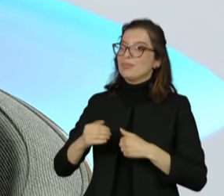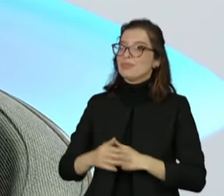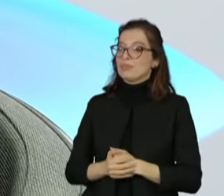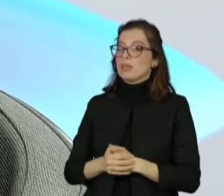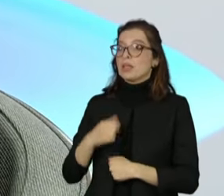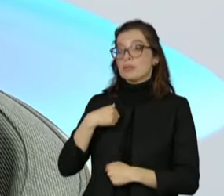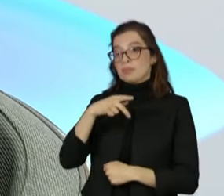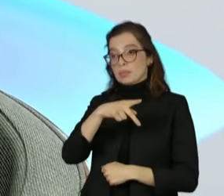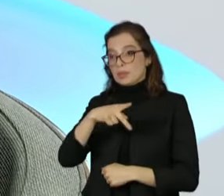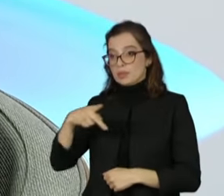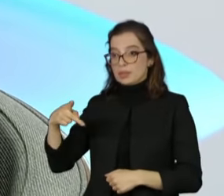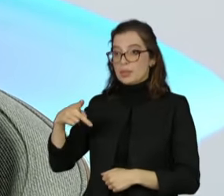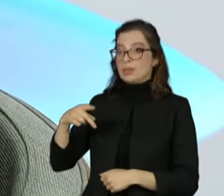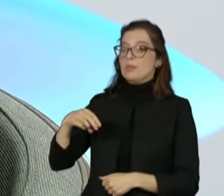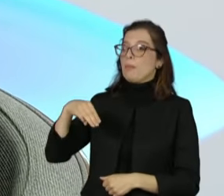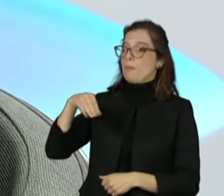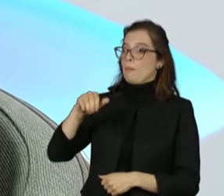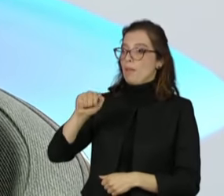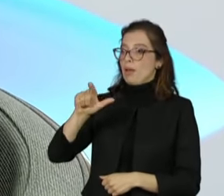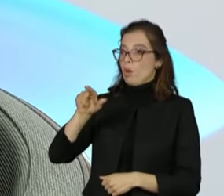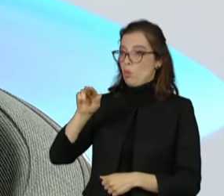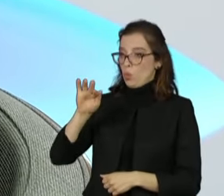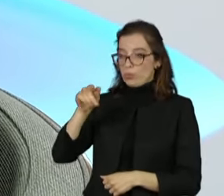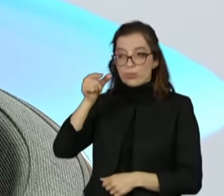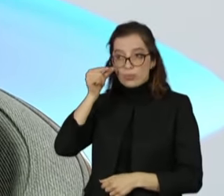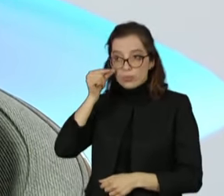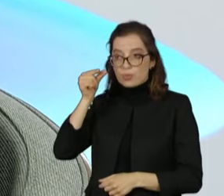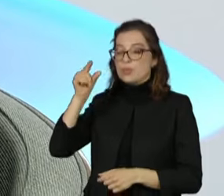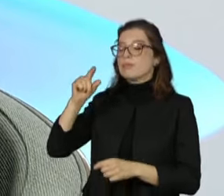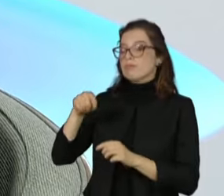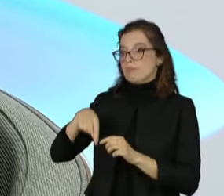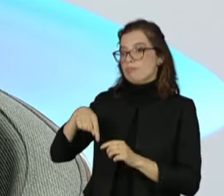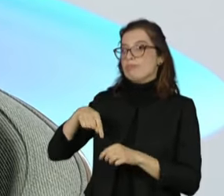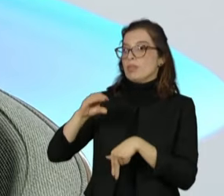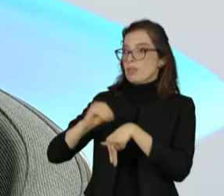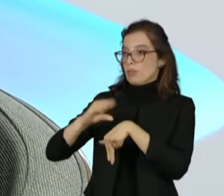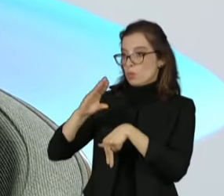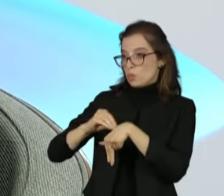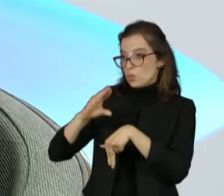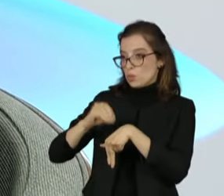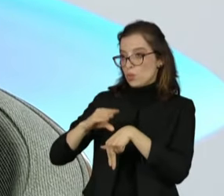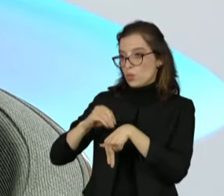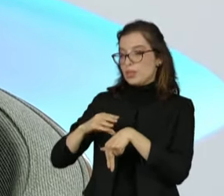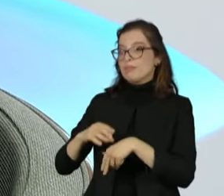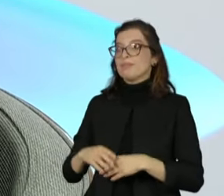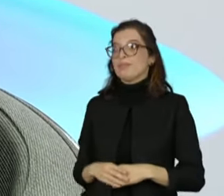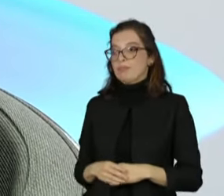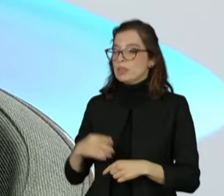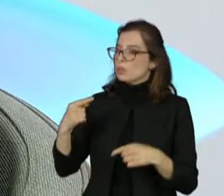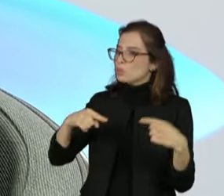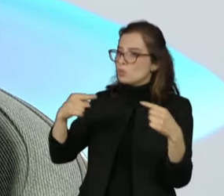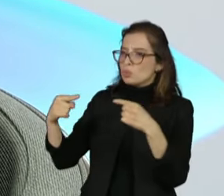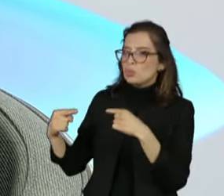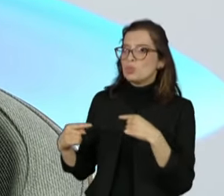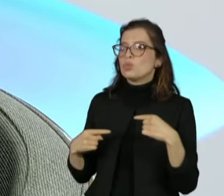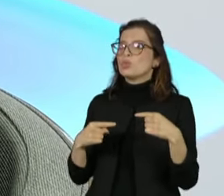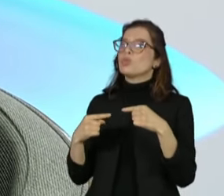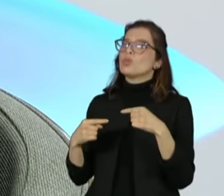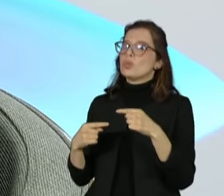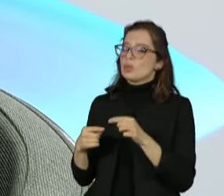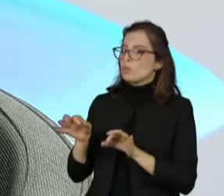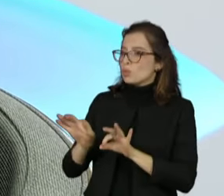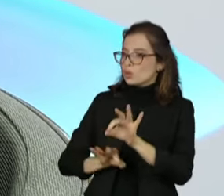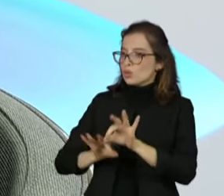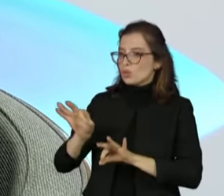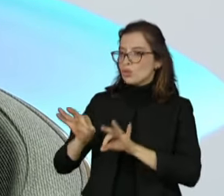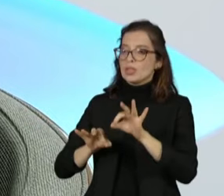Cultura, dá a todos nós, candidatos, de poder debater o Brasil real, apresentar o nosso programa de governo e